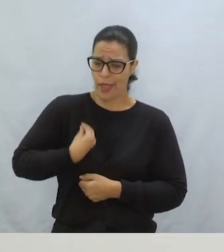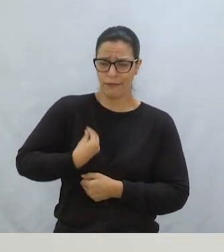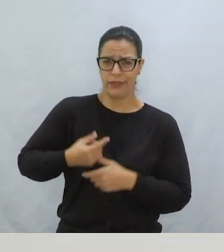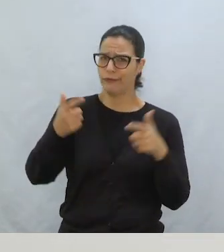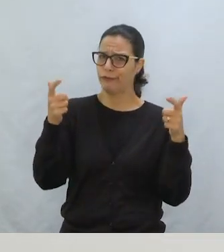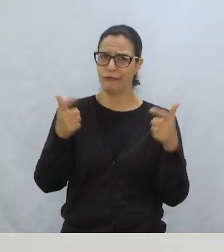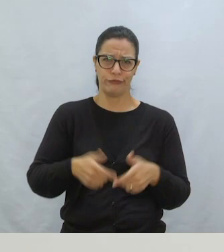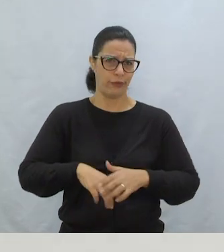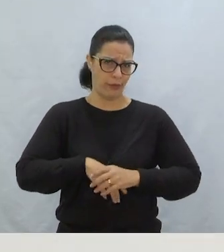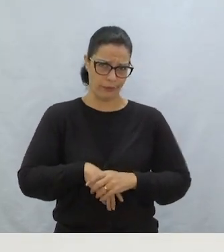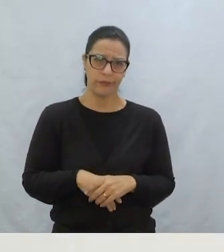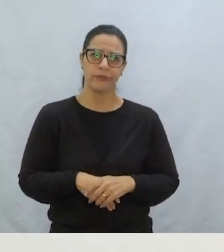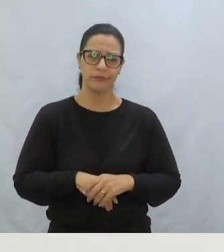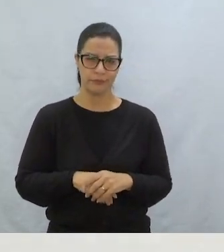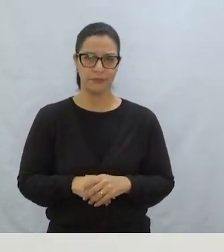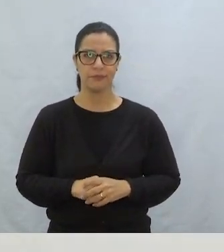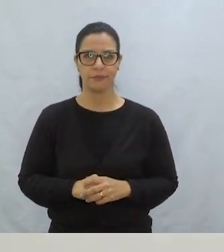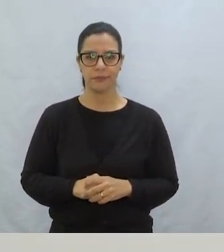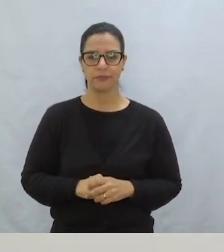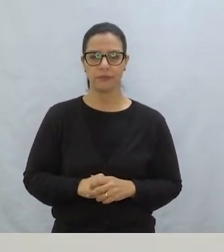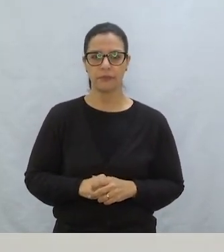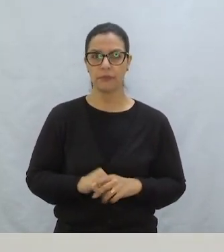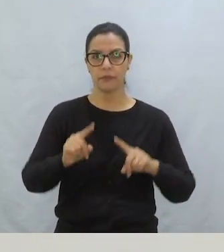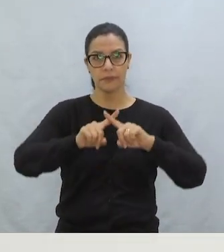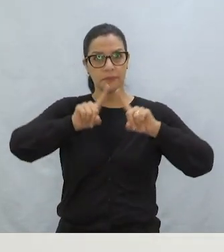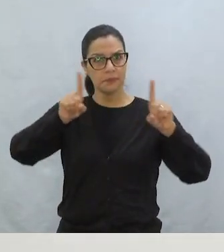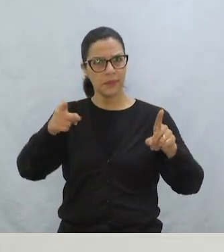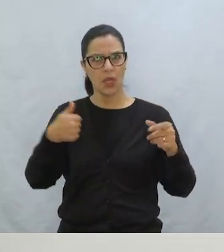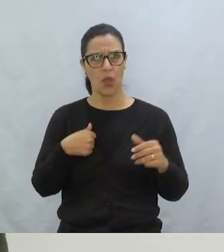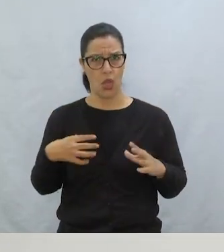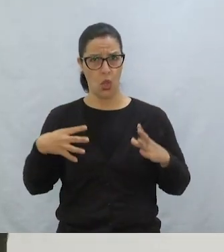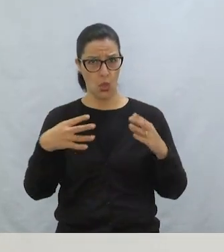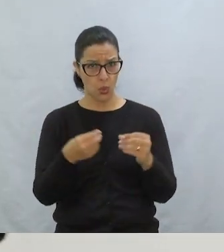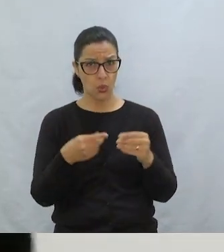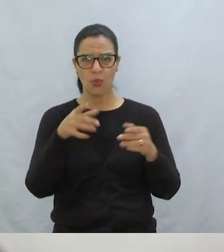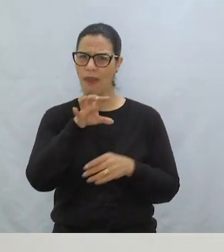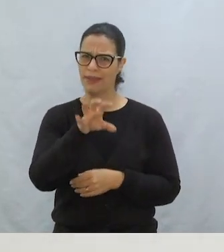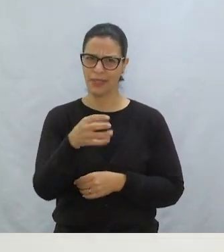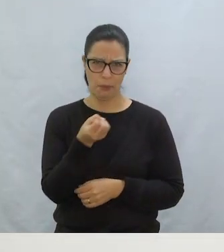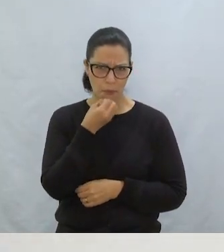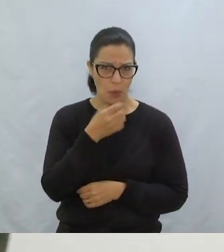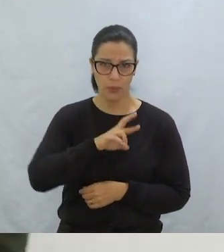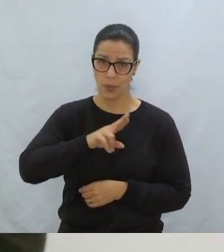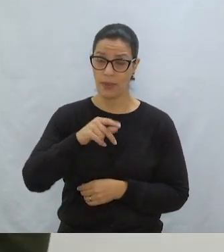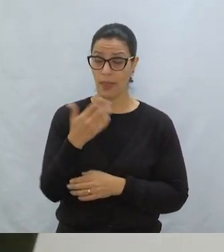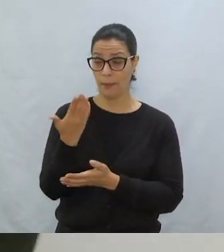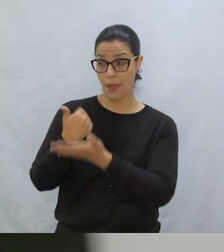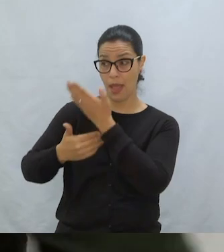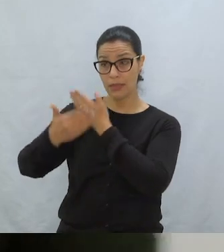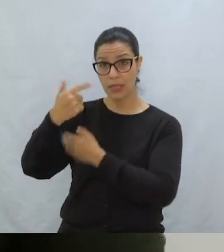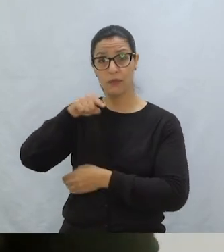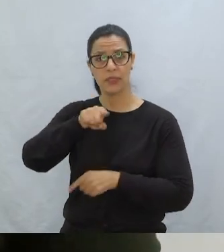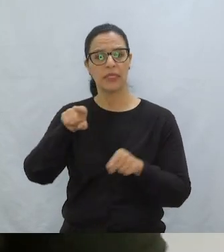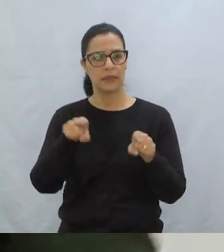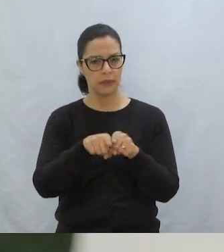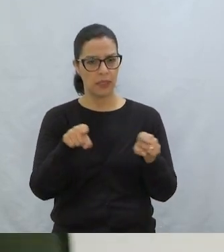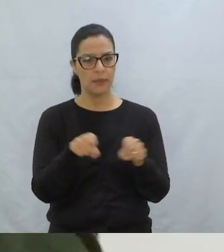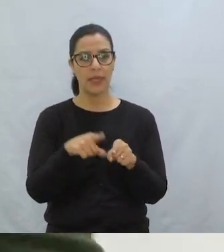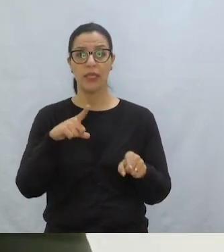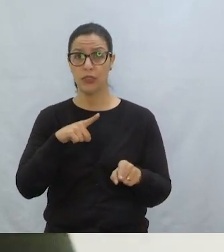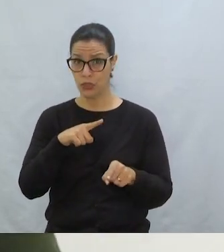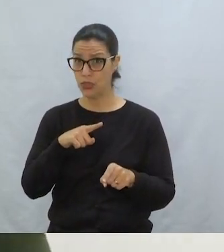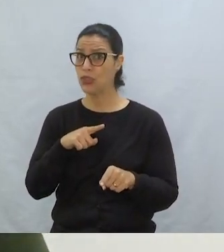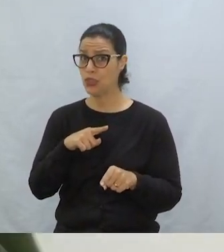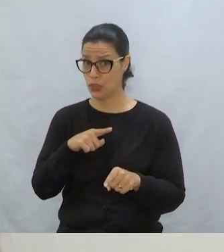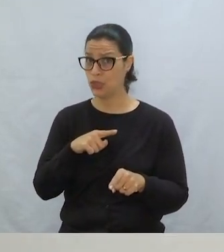A vida ficou muito chata Muito chata Mas nem tudo são flores Naquela época Você